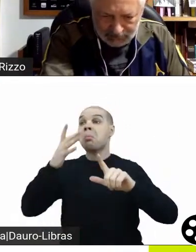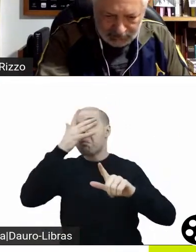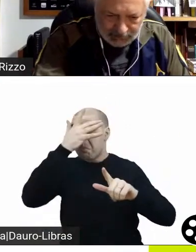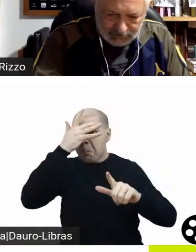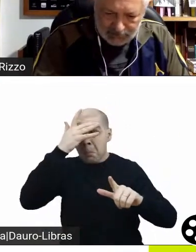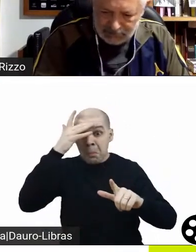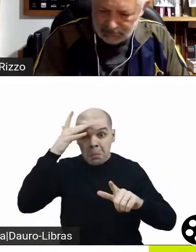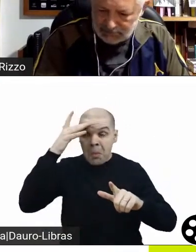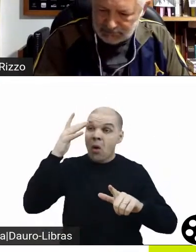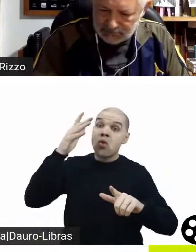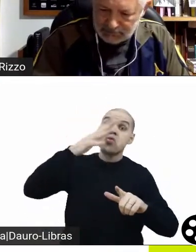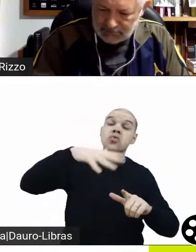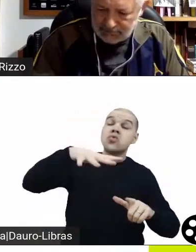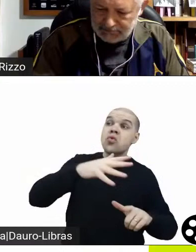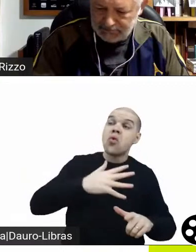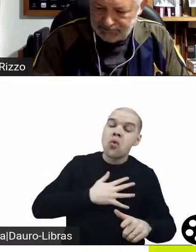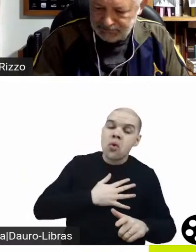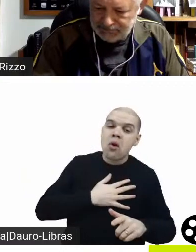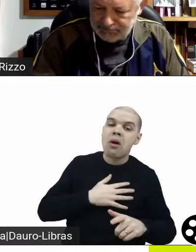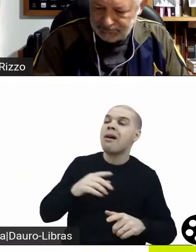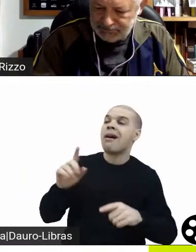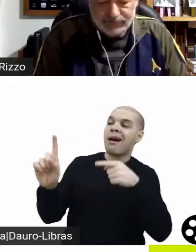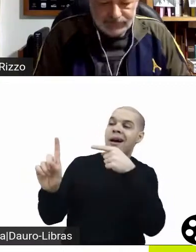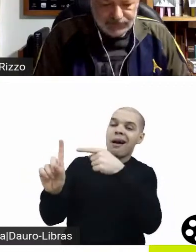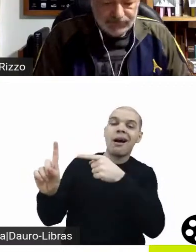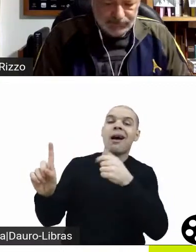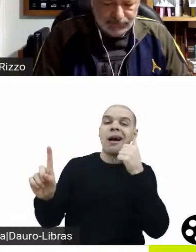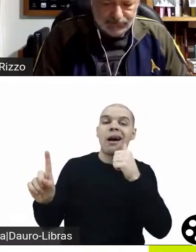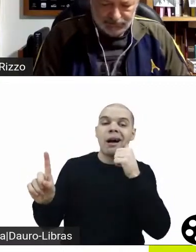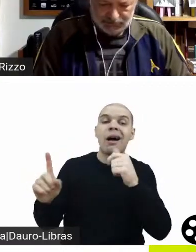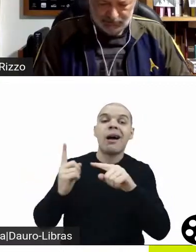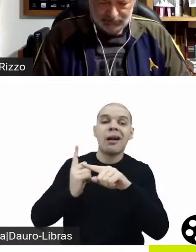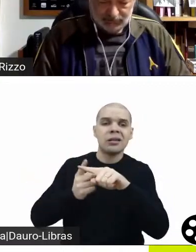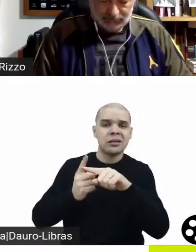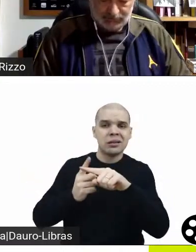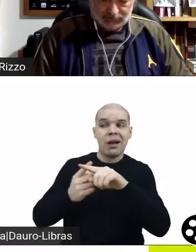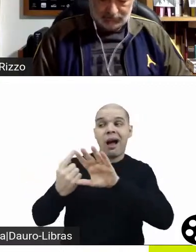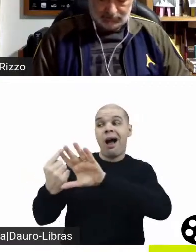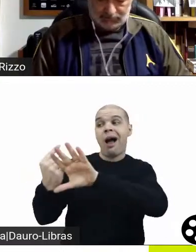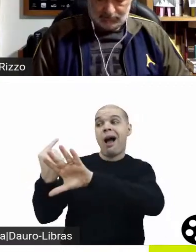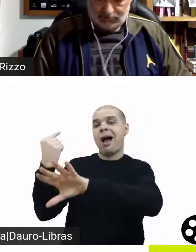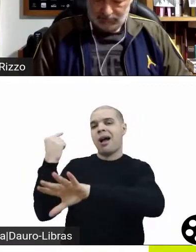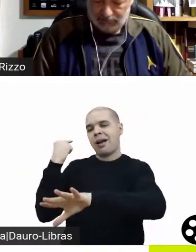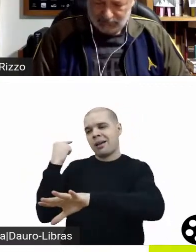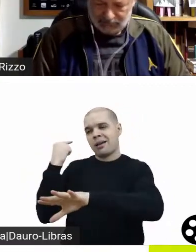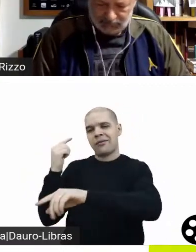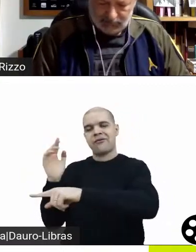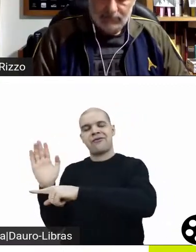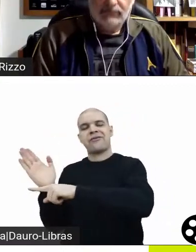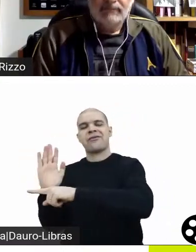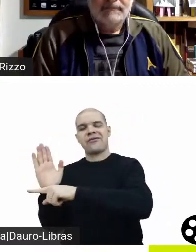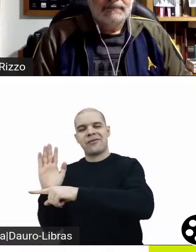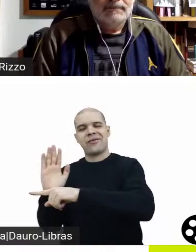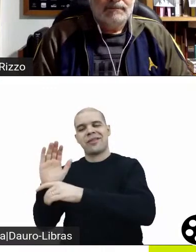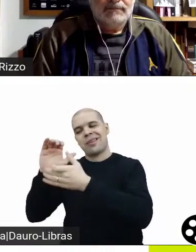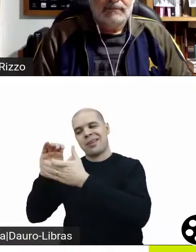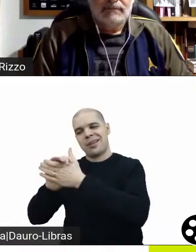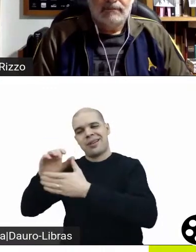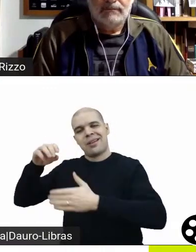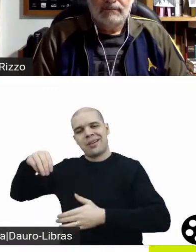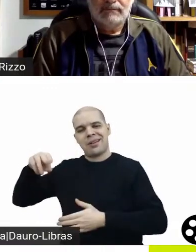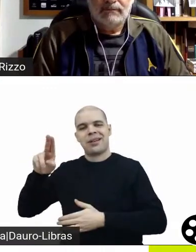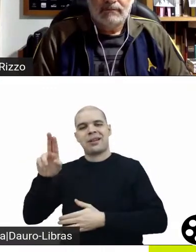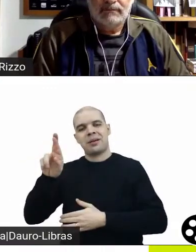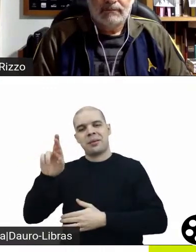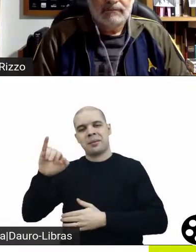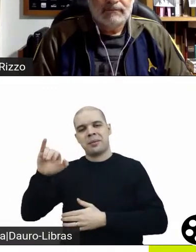papel dela como protagonista. A Rachel Griffiths também é uma atriz que se desenvolveu de uma forma muito versátil. Ela tem papéis